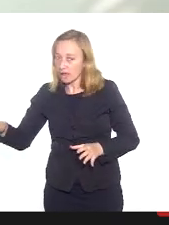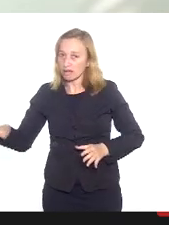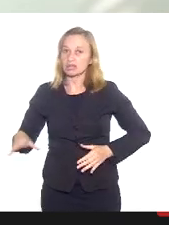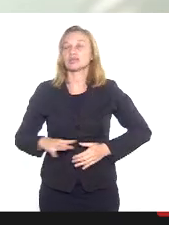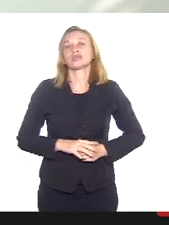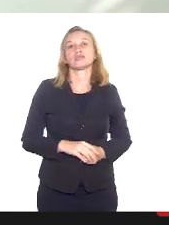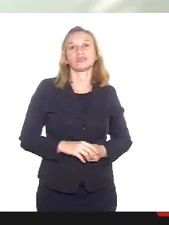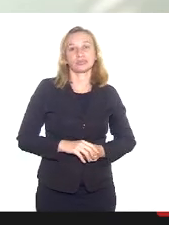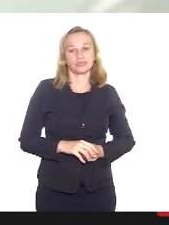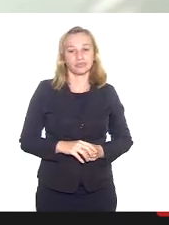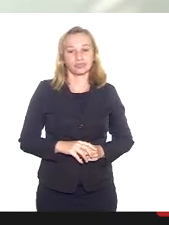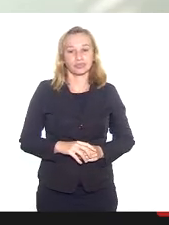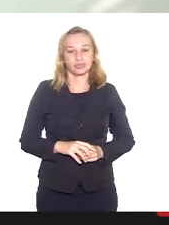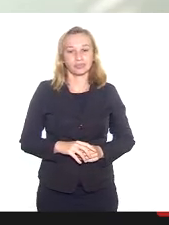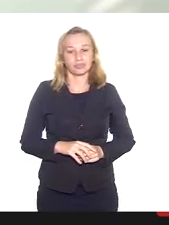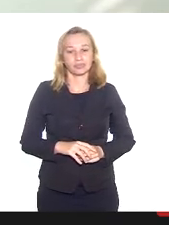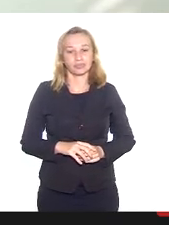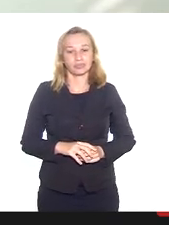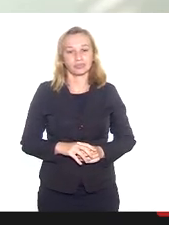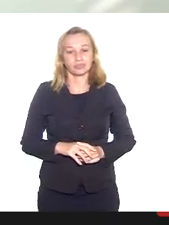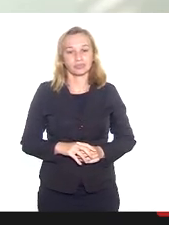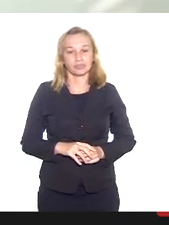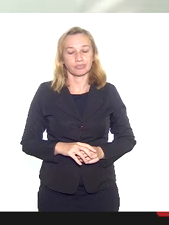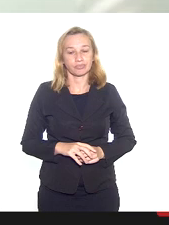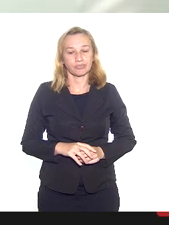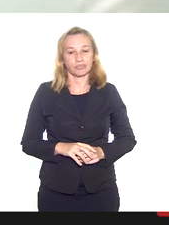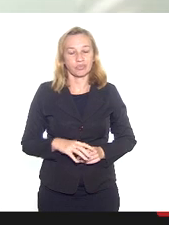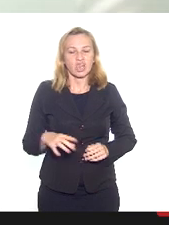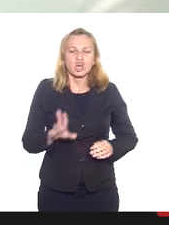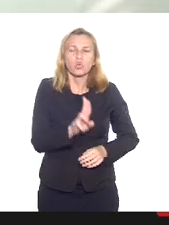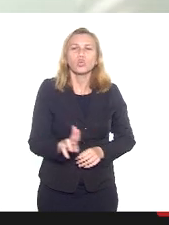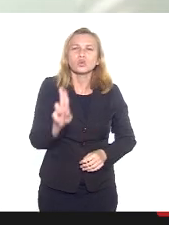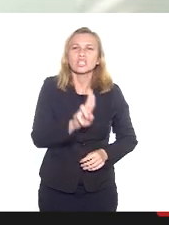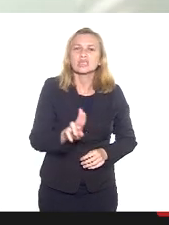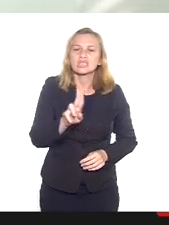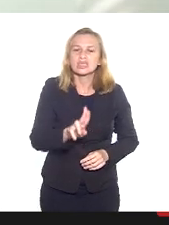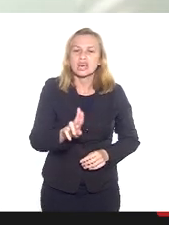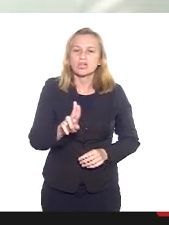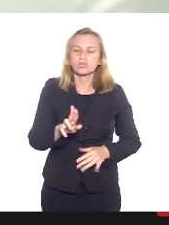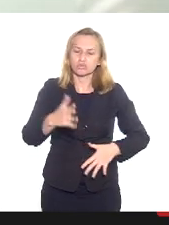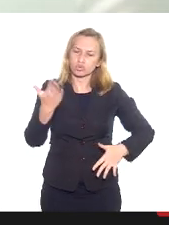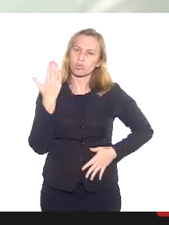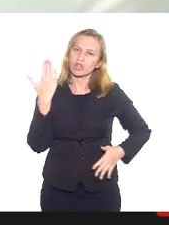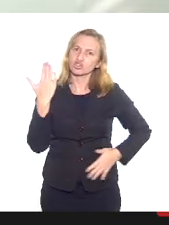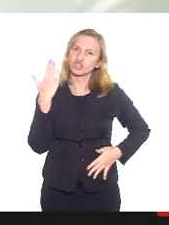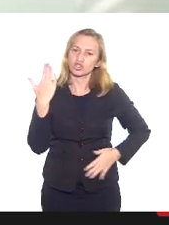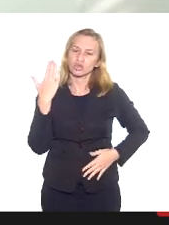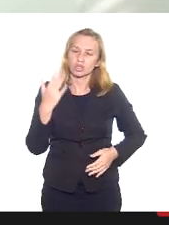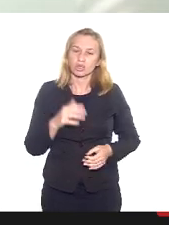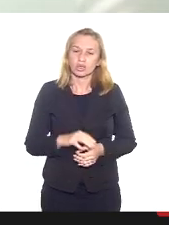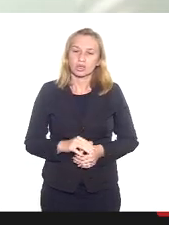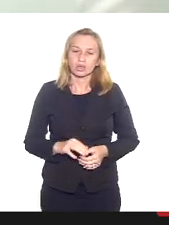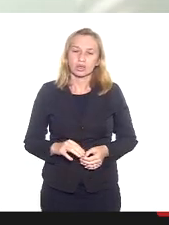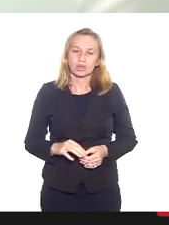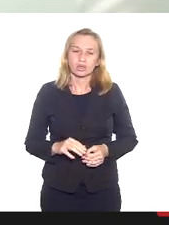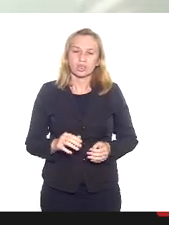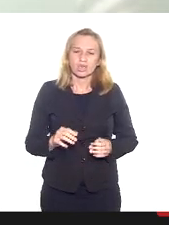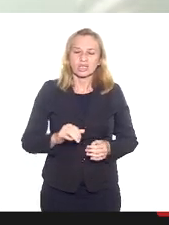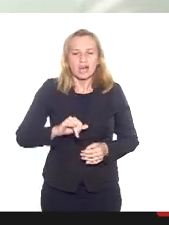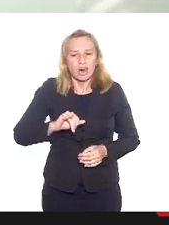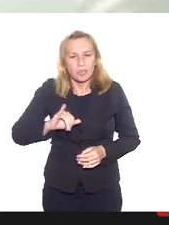favelas, e essa utilização desses marginais que se